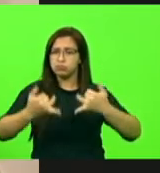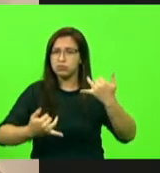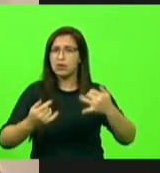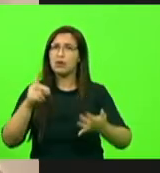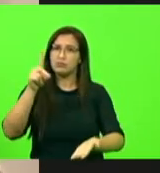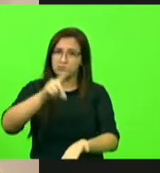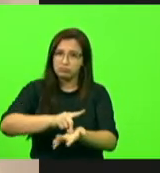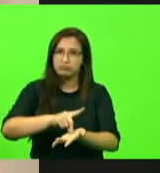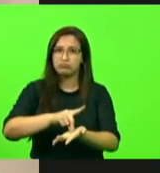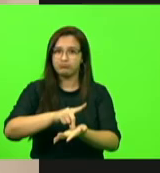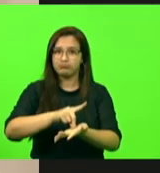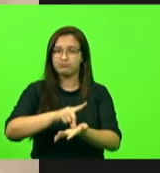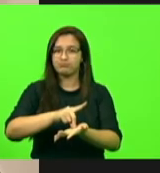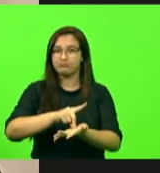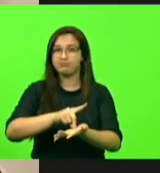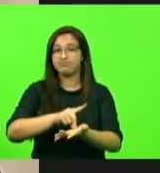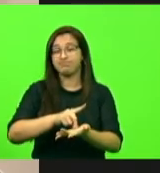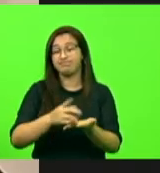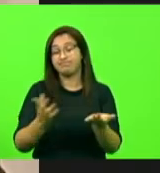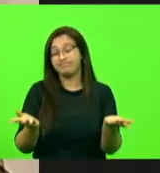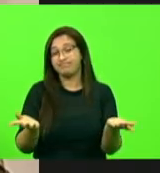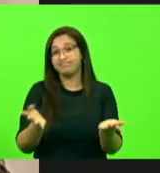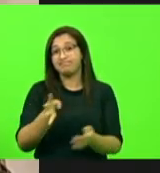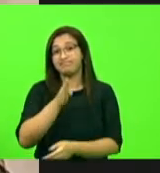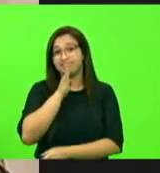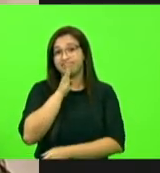a isso. Não, silêncio.